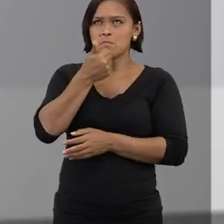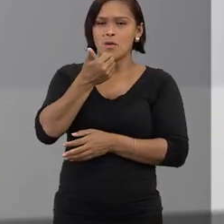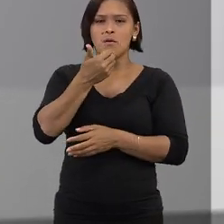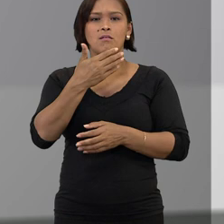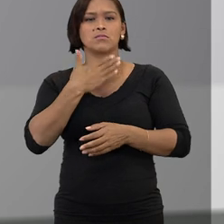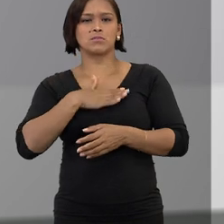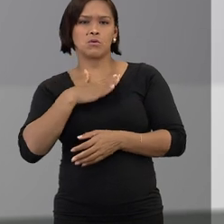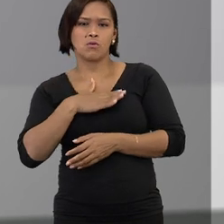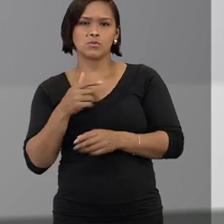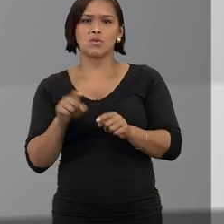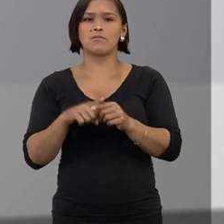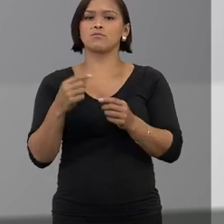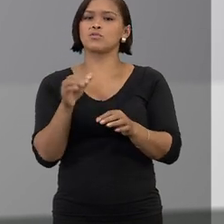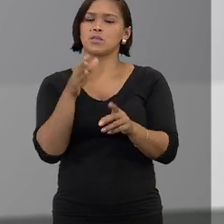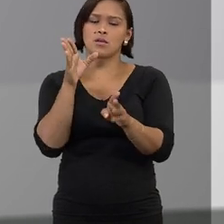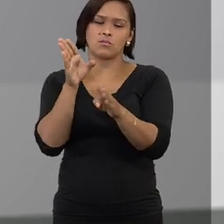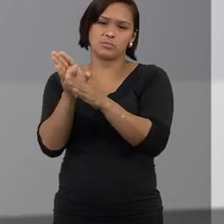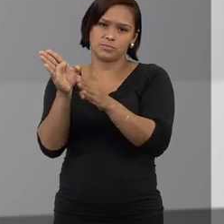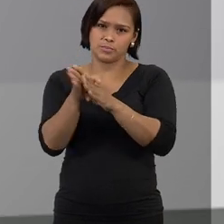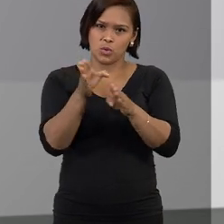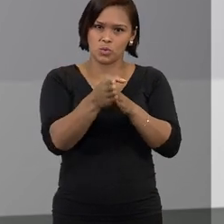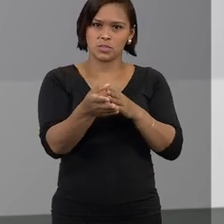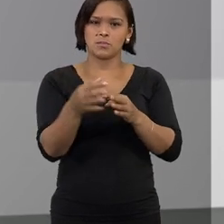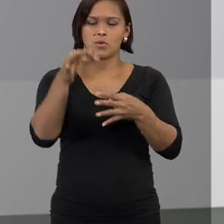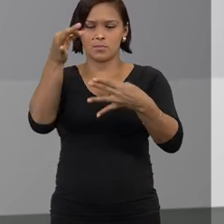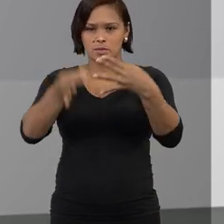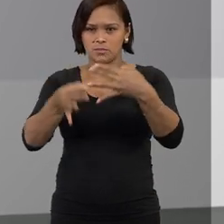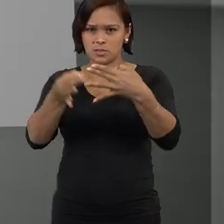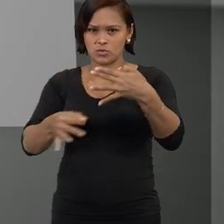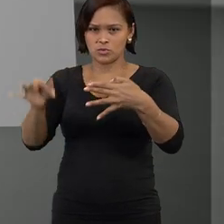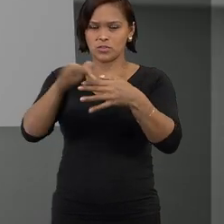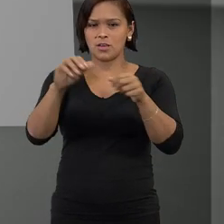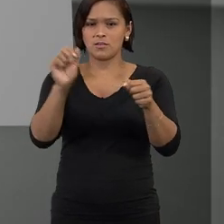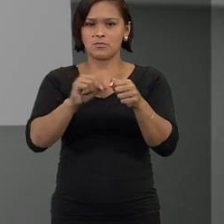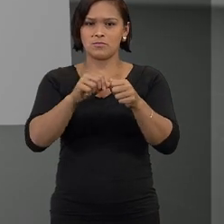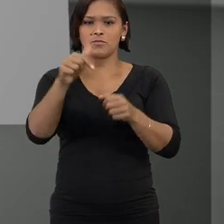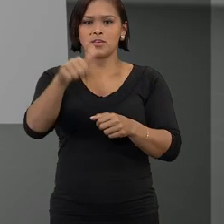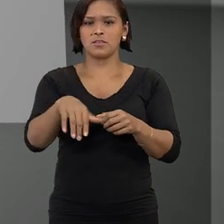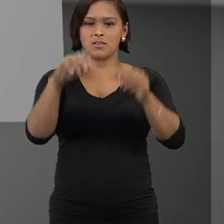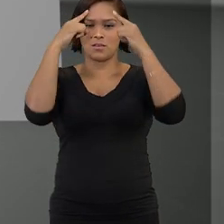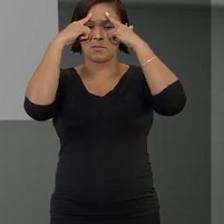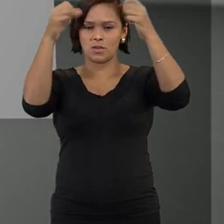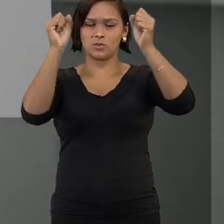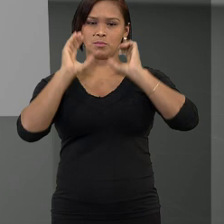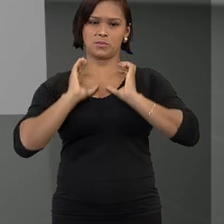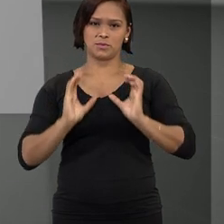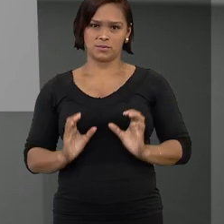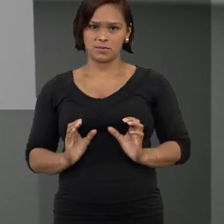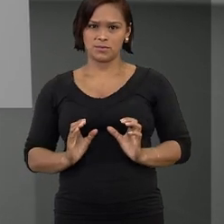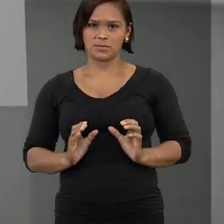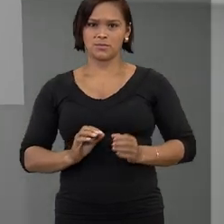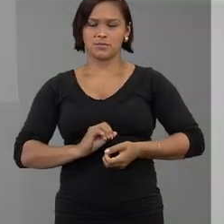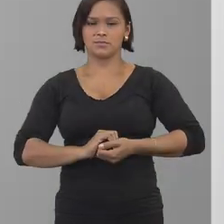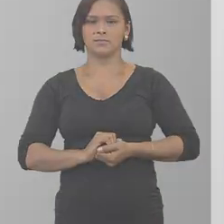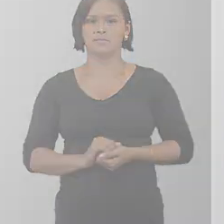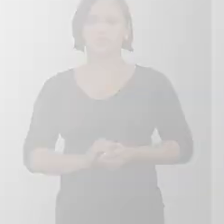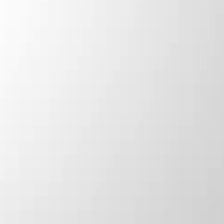Assim, você contribui para a excelência da prestação jurisdicional realizada pelo Tribunal da Cidadania.